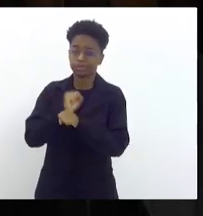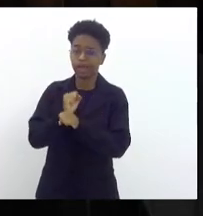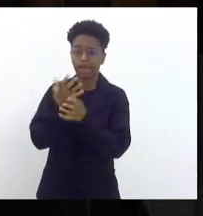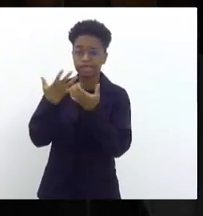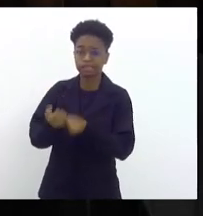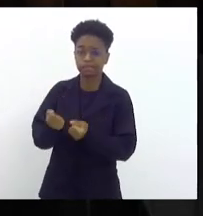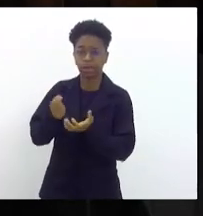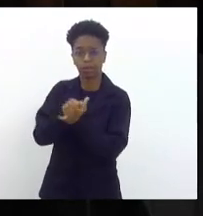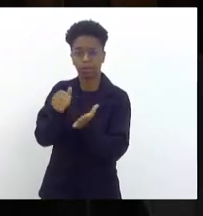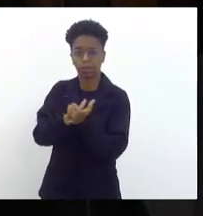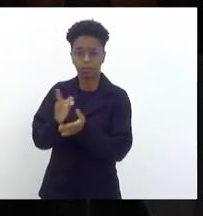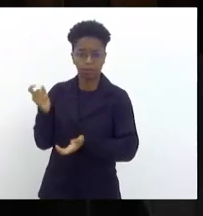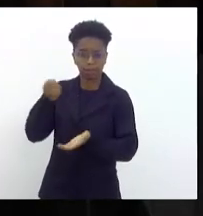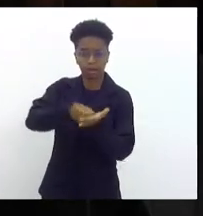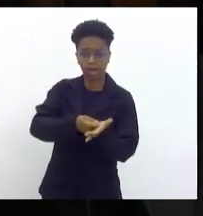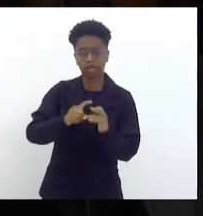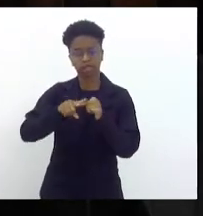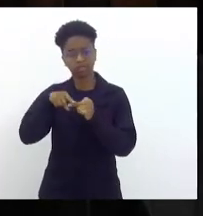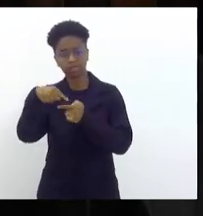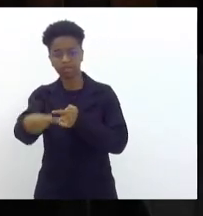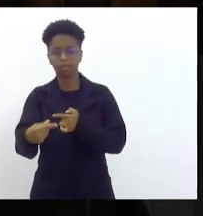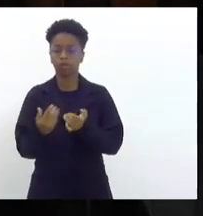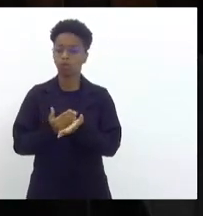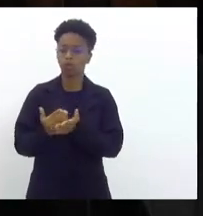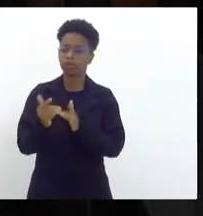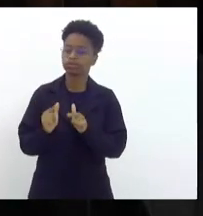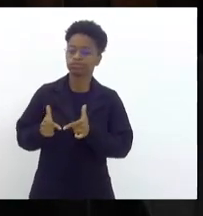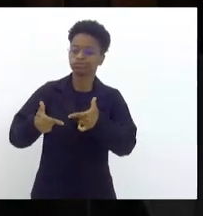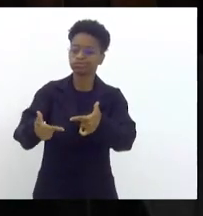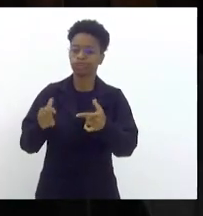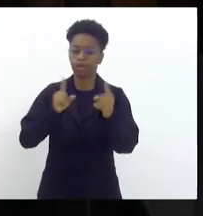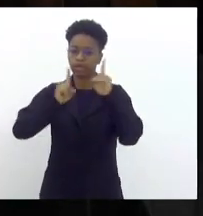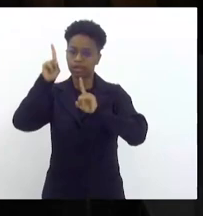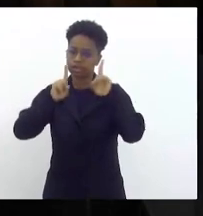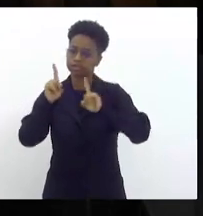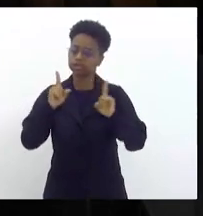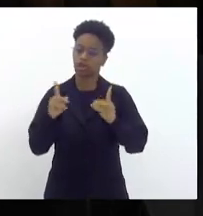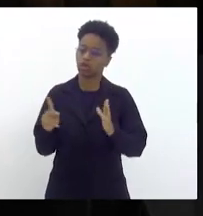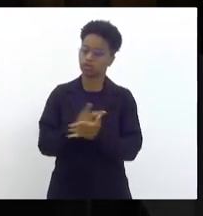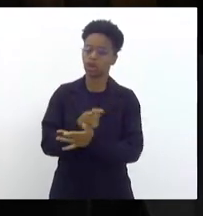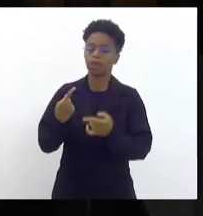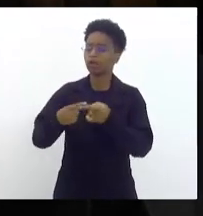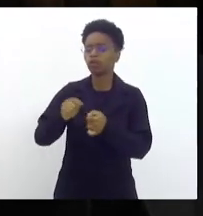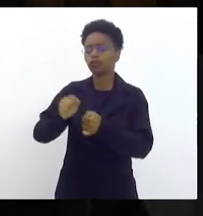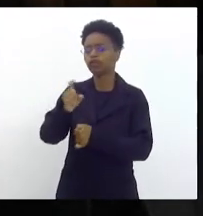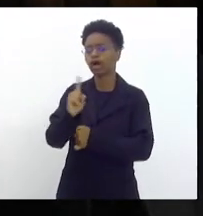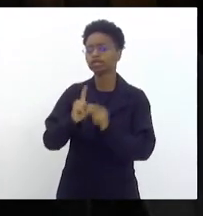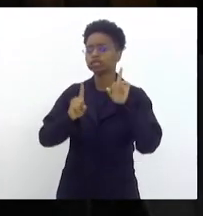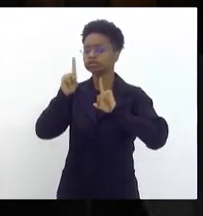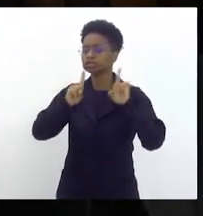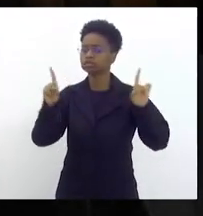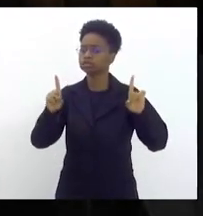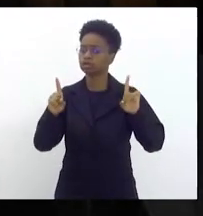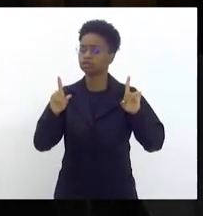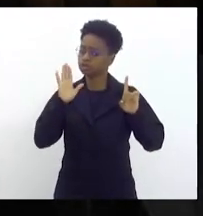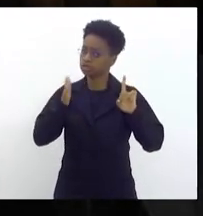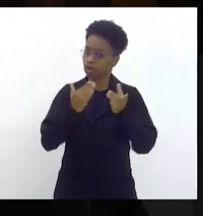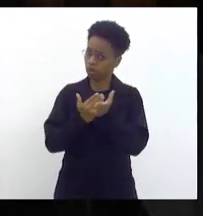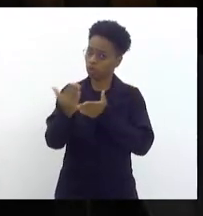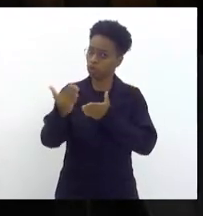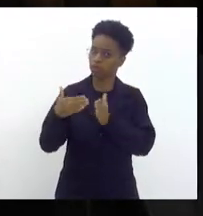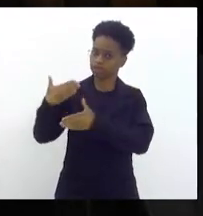para depois fazer a licitação. por que não faz a licitação, coloca em andamento